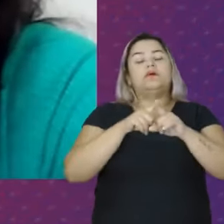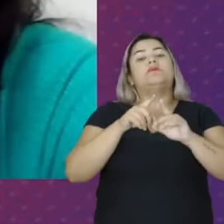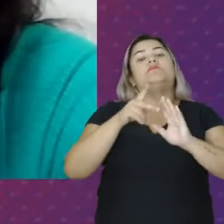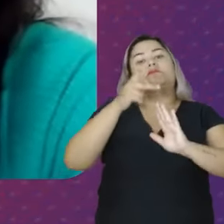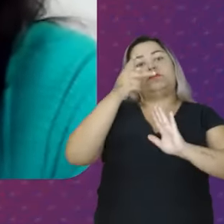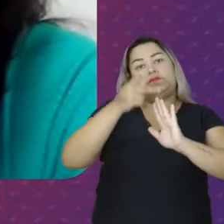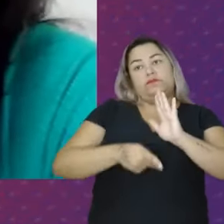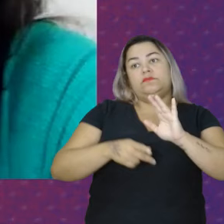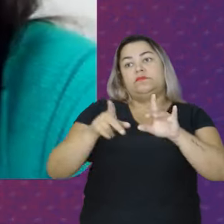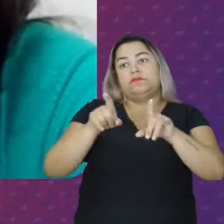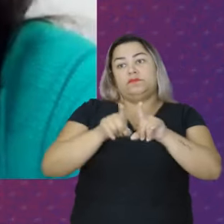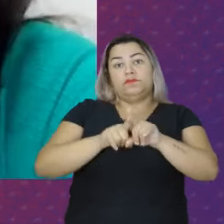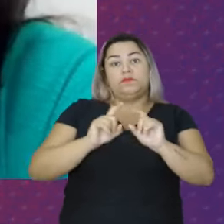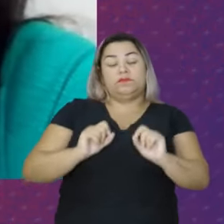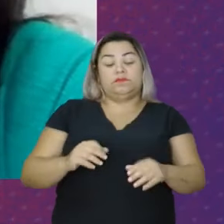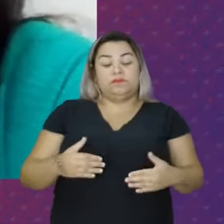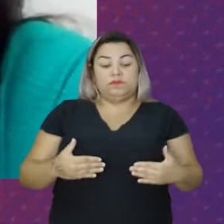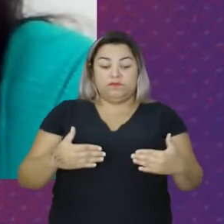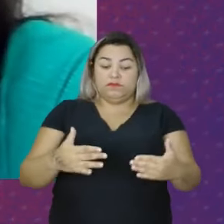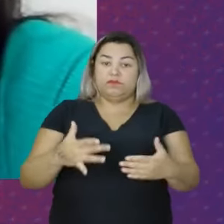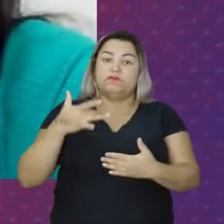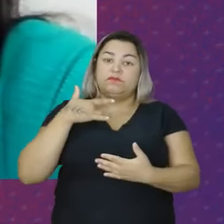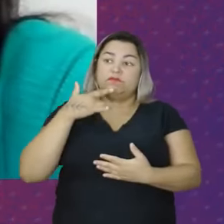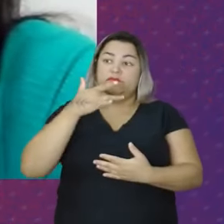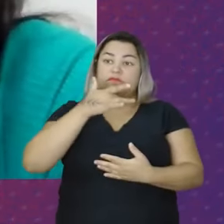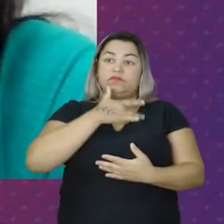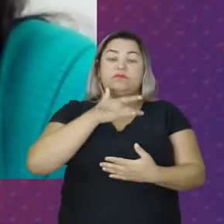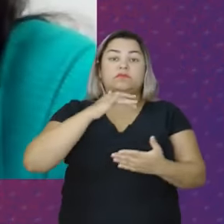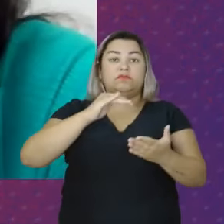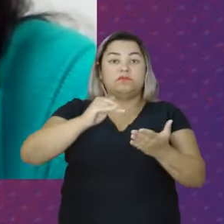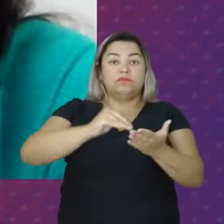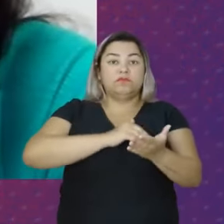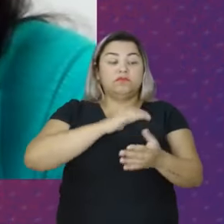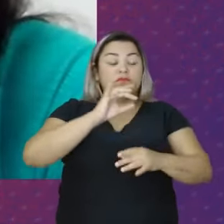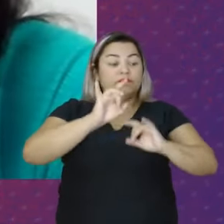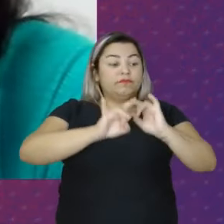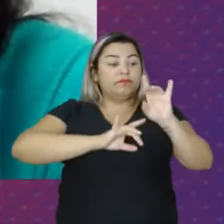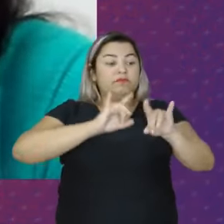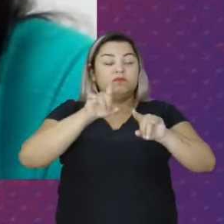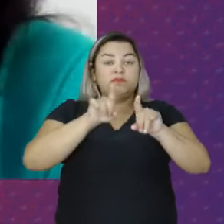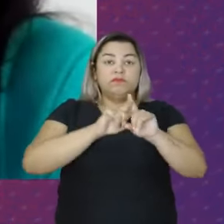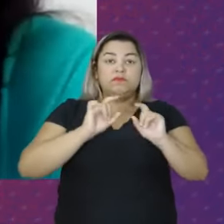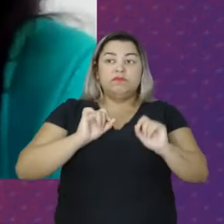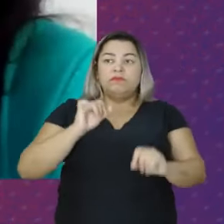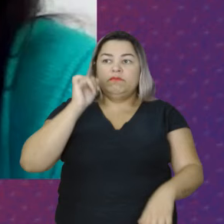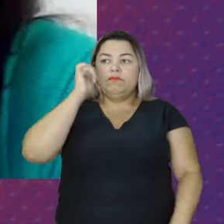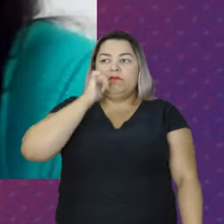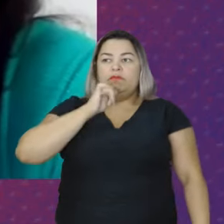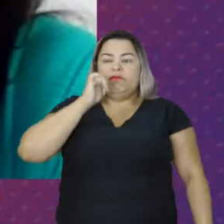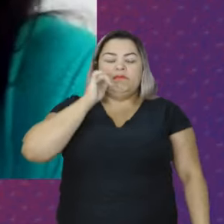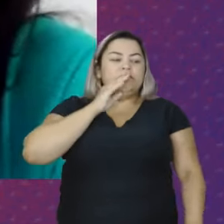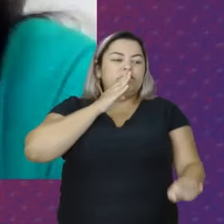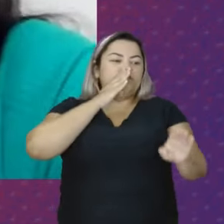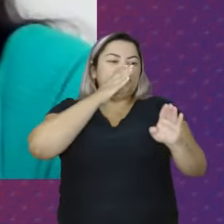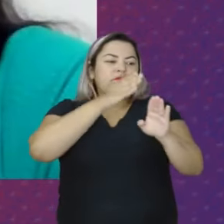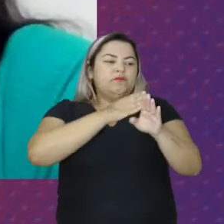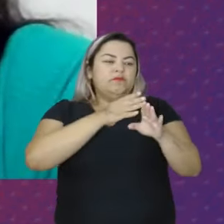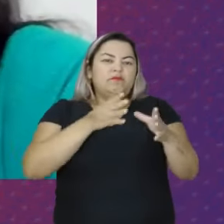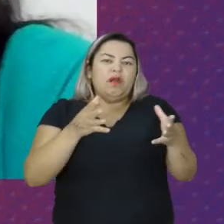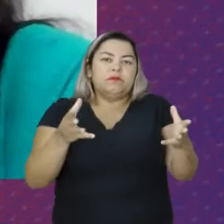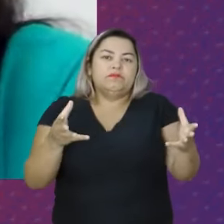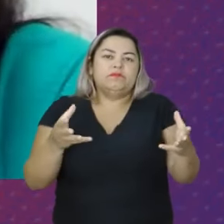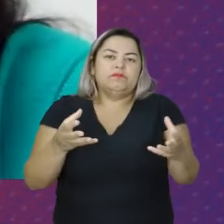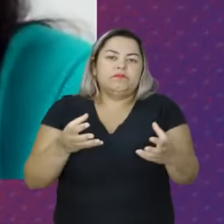Que contava com a parceria Entre o Ministério da Saúde E a Secretaria Especial De Política Para as Mulheres Com esse objetivo De acolher